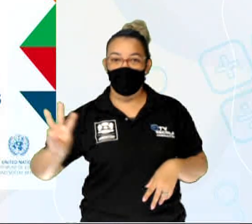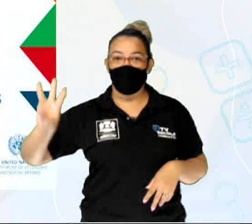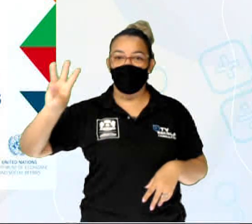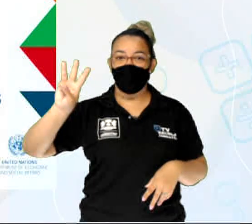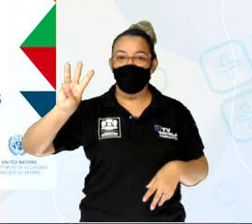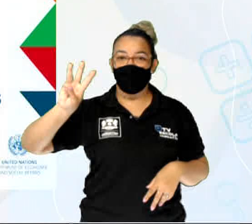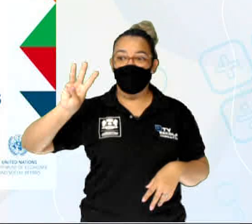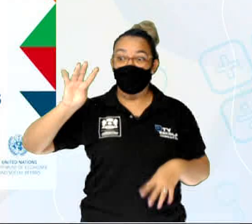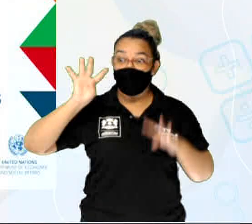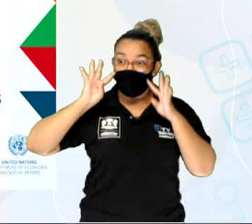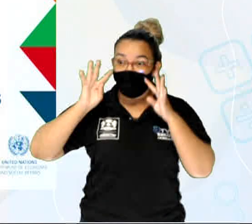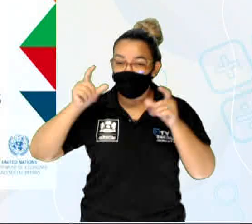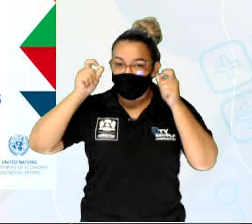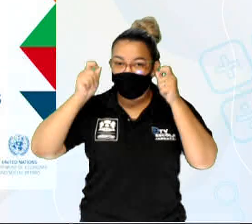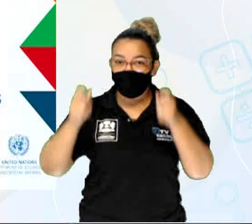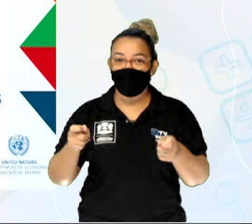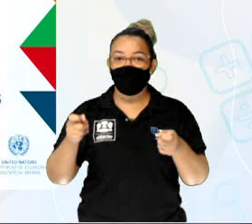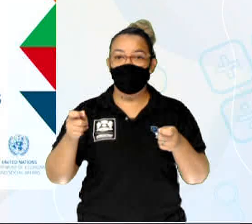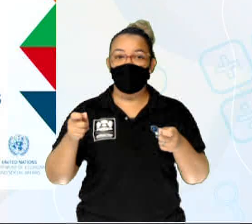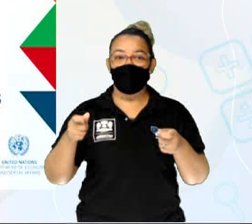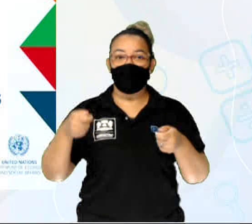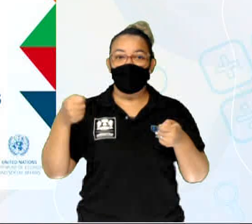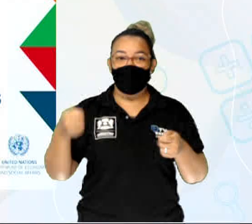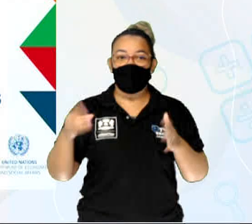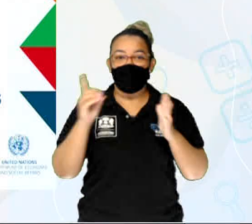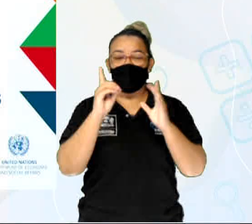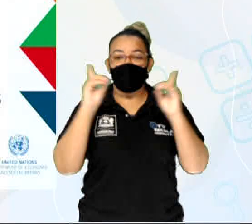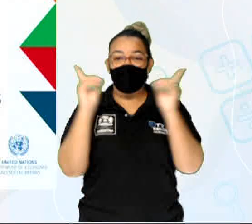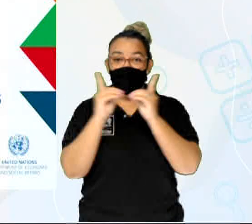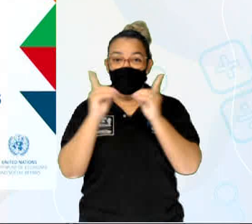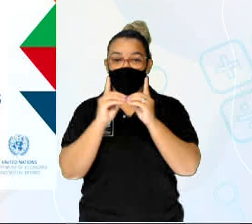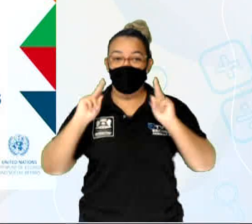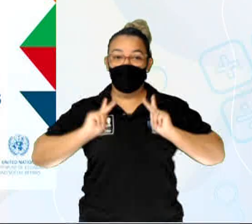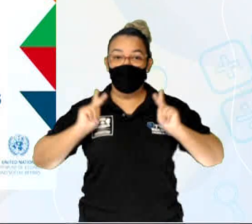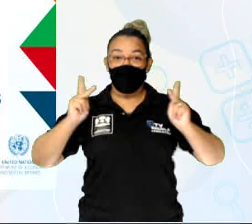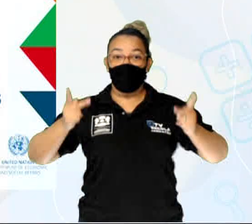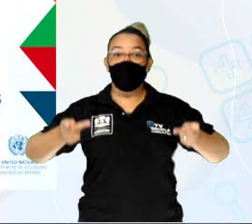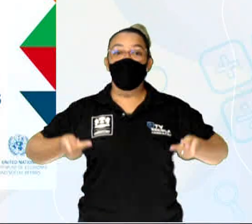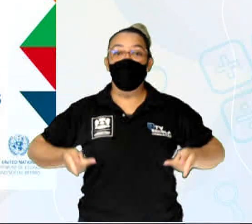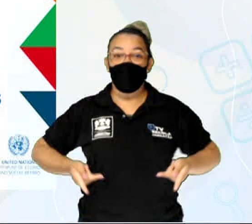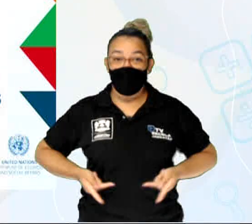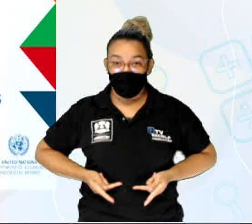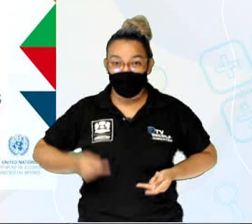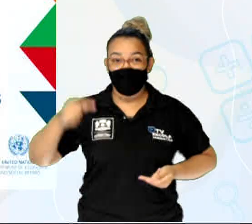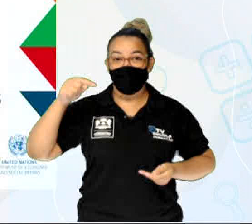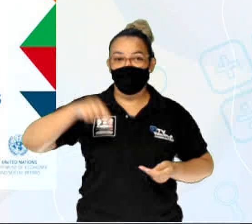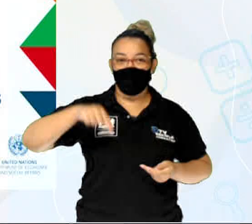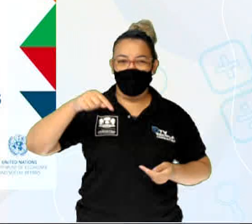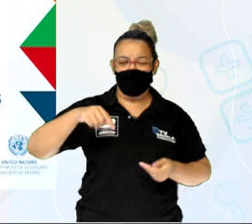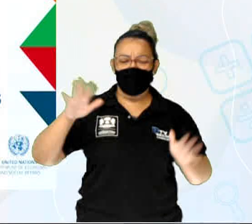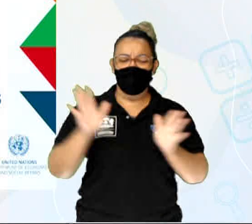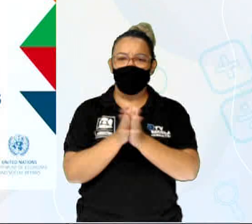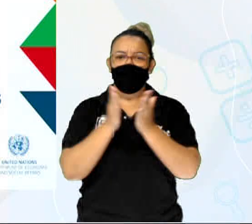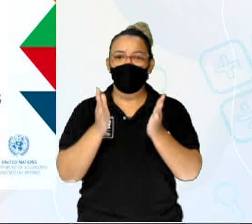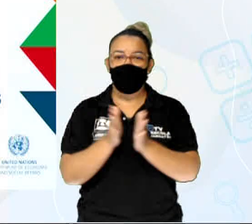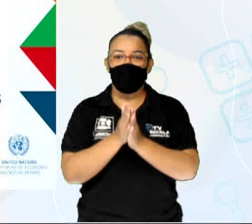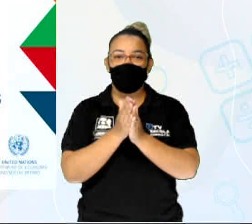iniciativas públicas nas áreas de direitos humanos e erradicação da pobreza. Porque